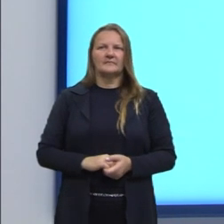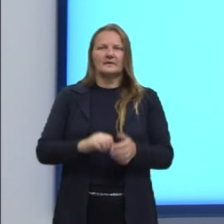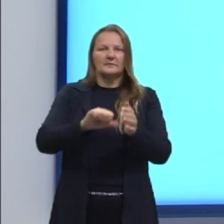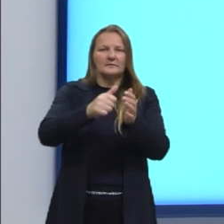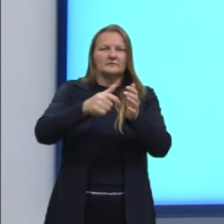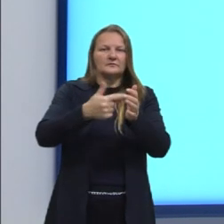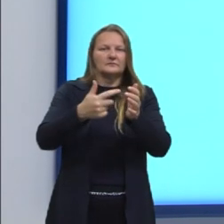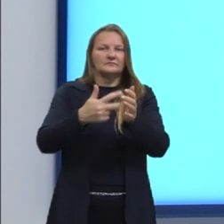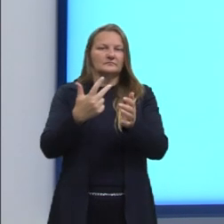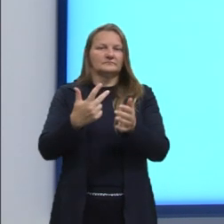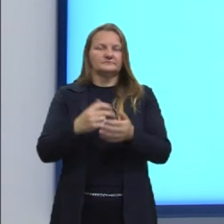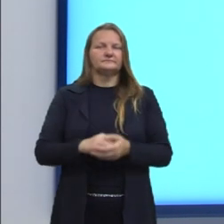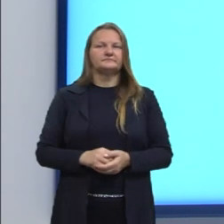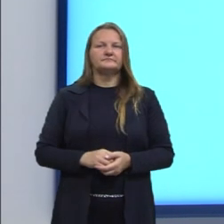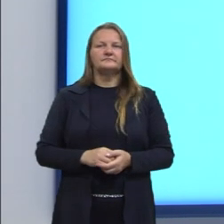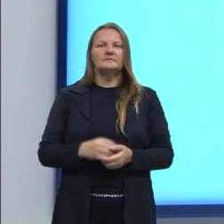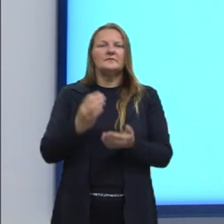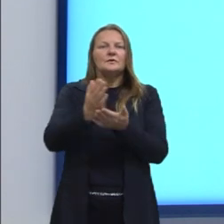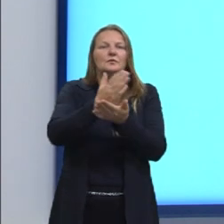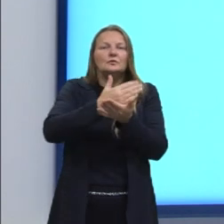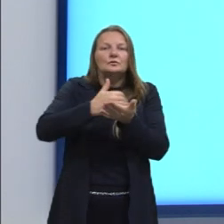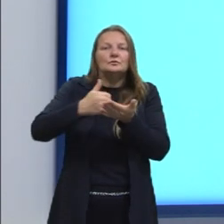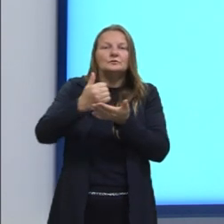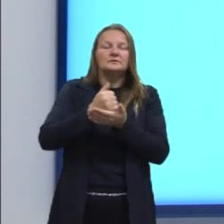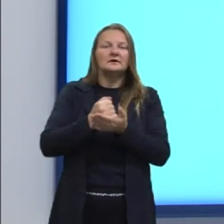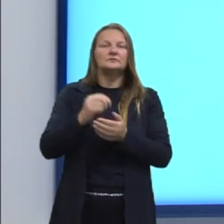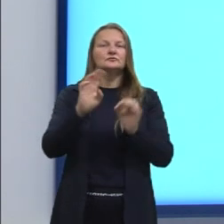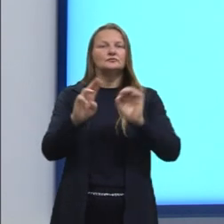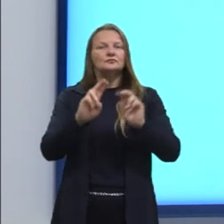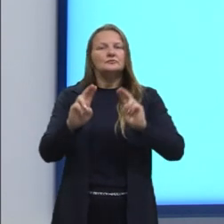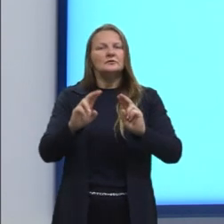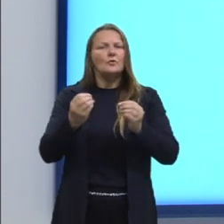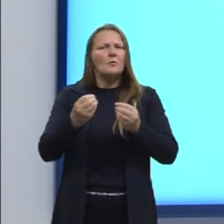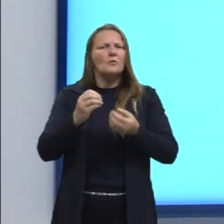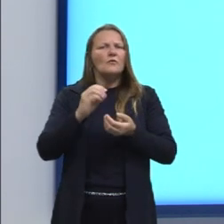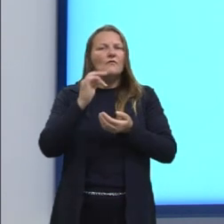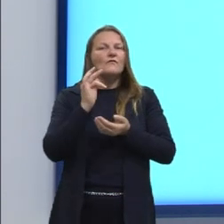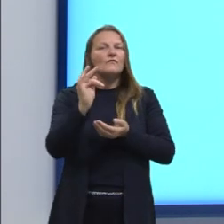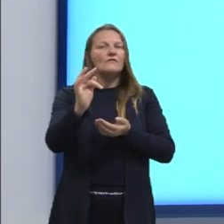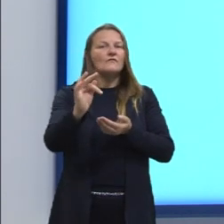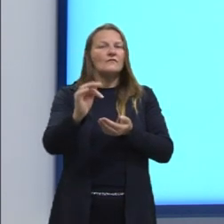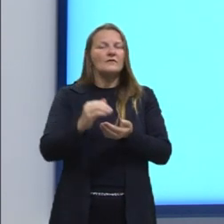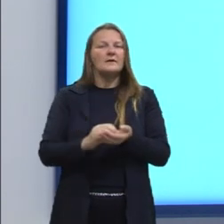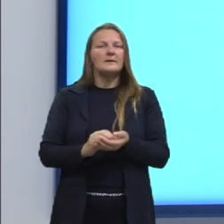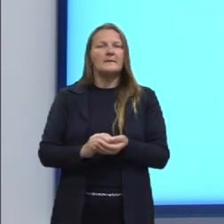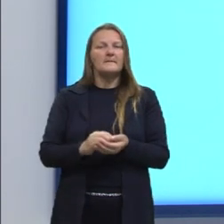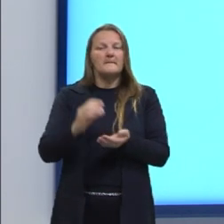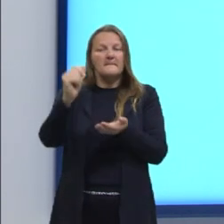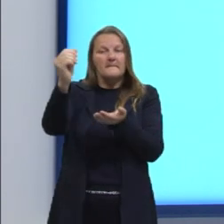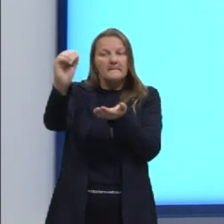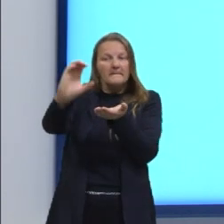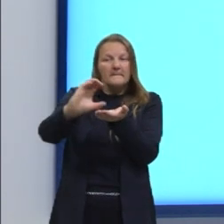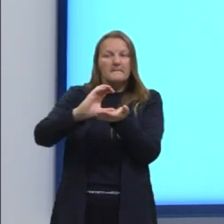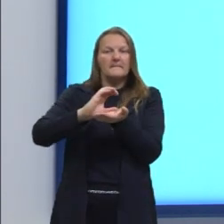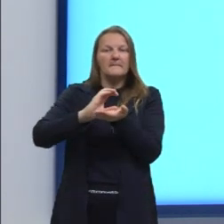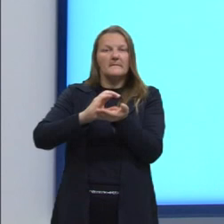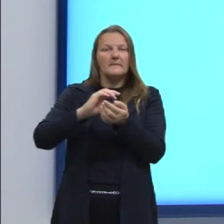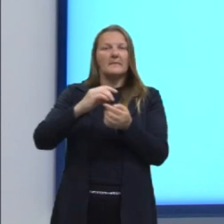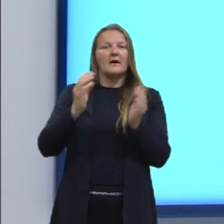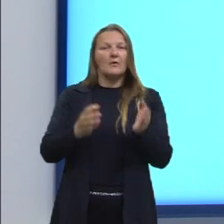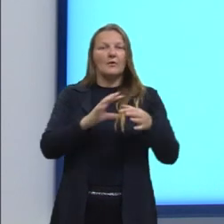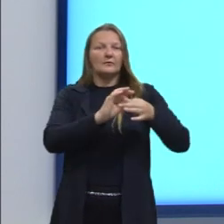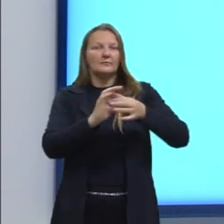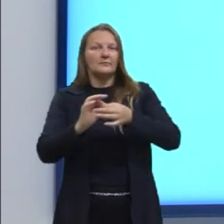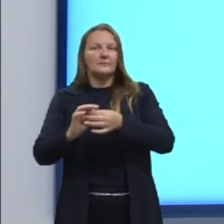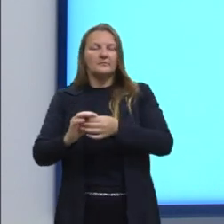Estes dados serão utilizados para projetar a receita mínima esperada para o ano atual,